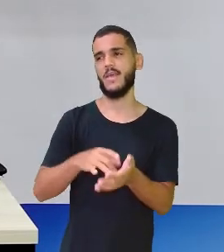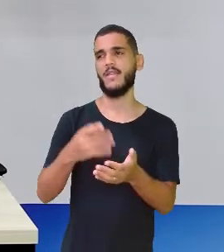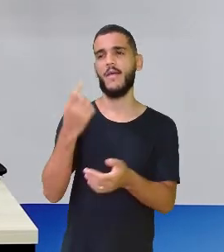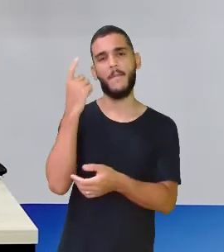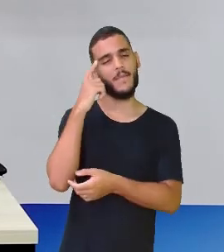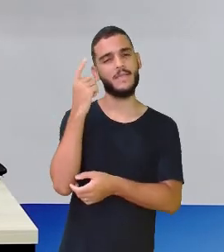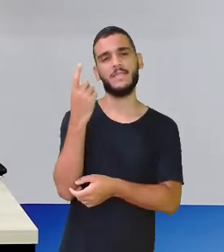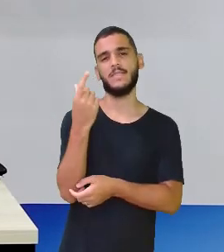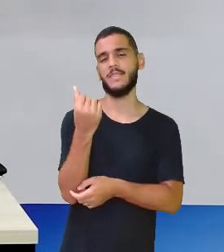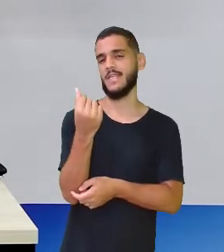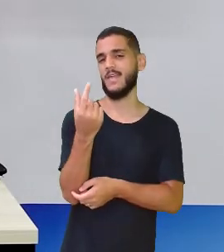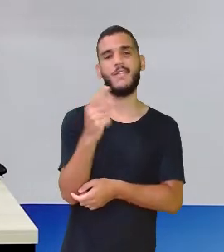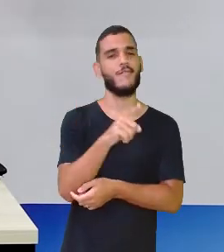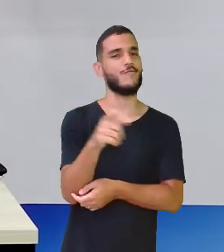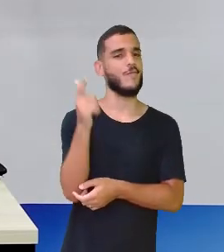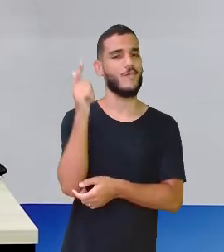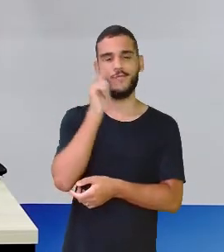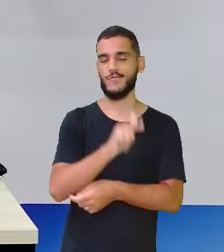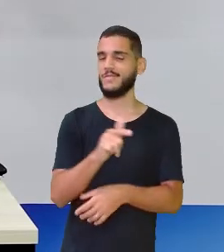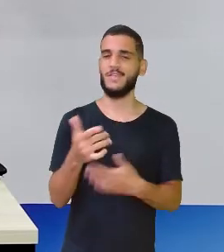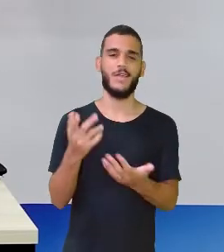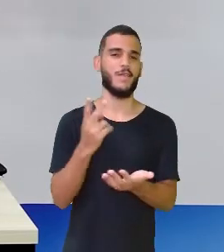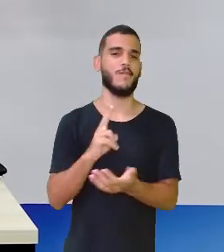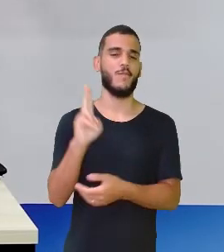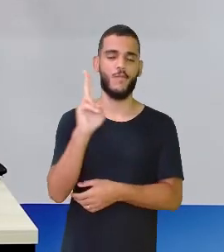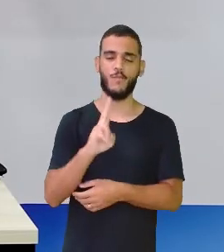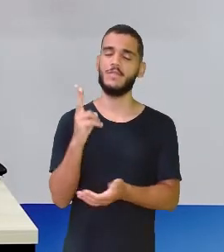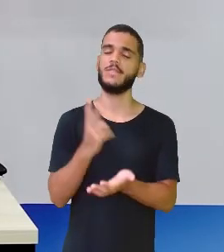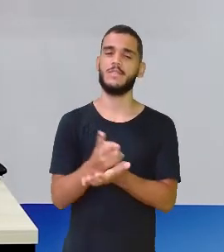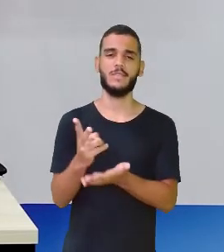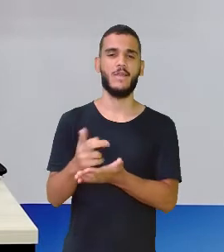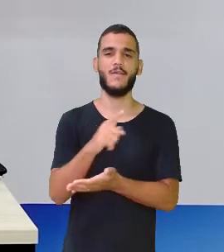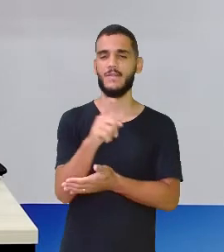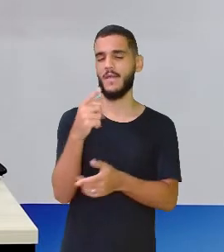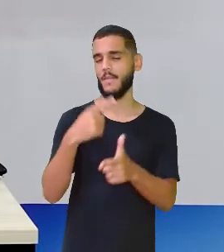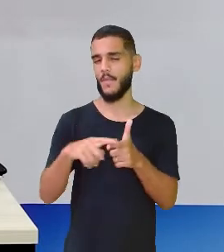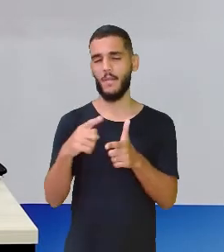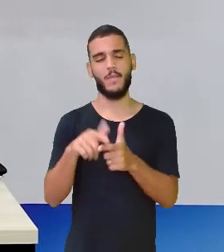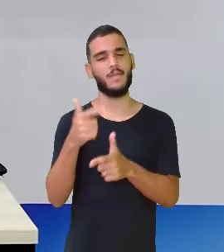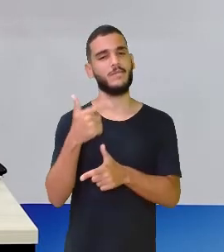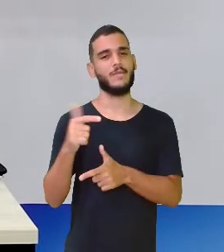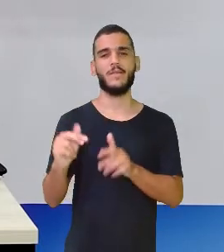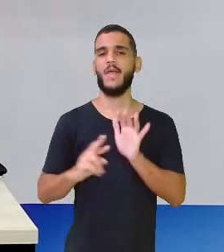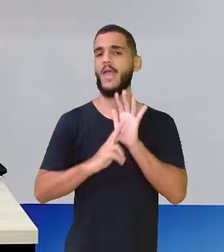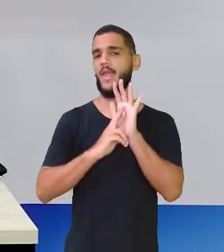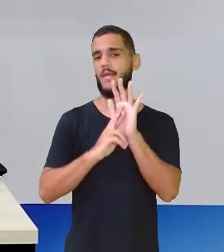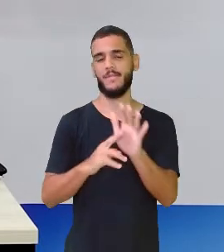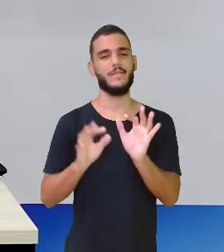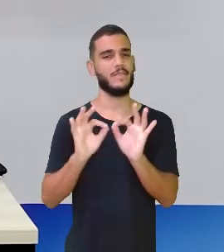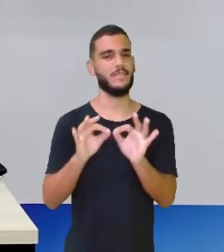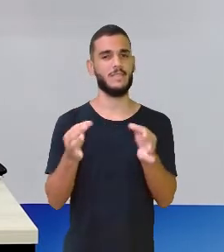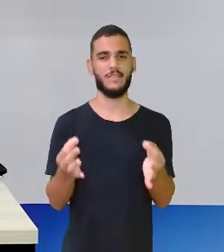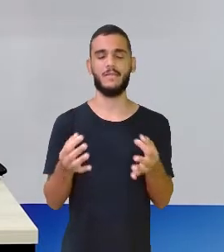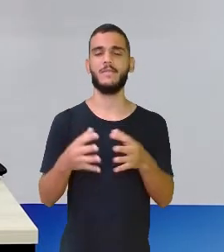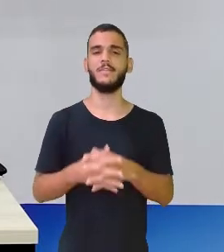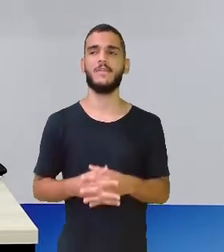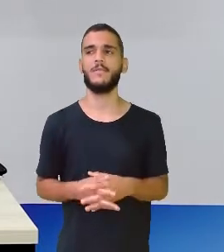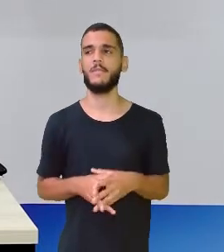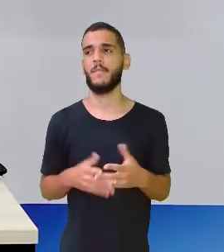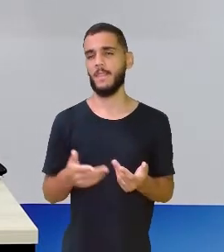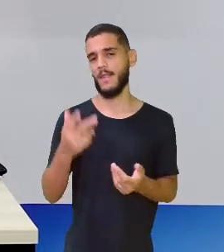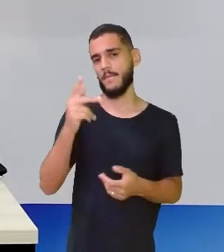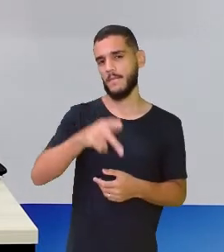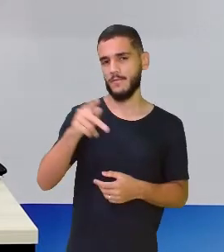Pense em dinheiro. Pense em dinheiro, que é o que a gente usa muito. Você não vai ter problema com essas representações. Sim, professora. Mas